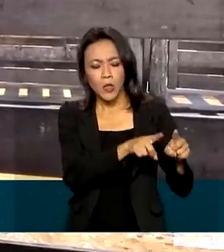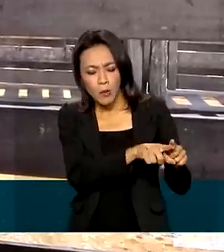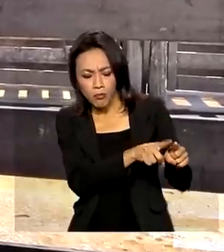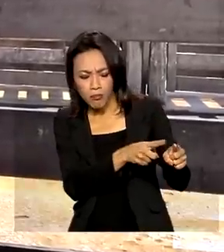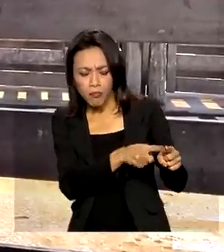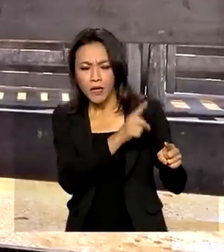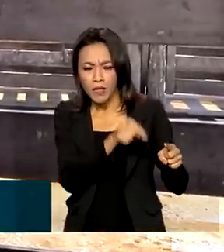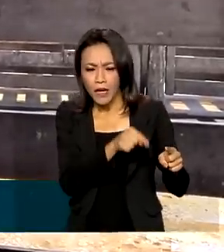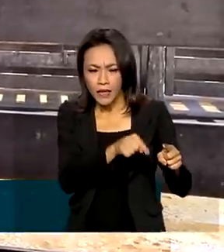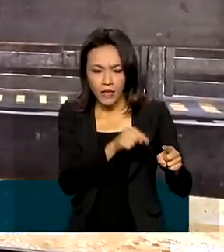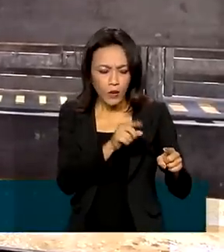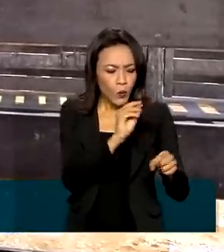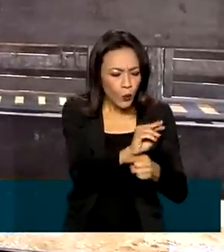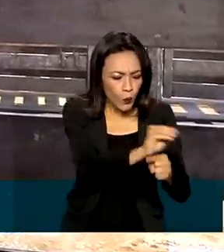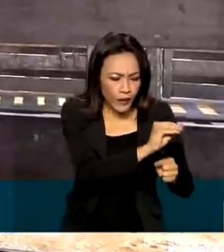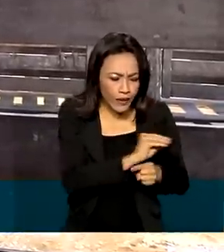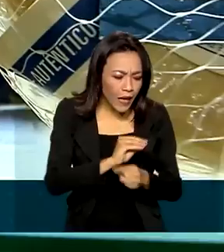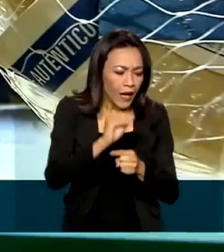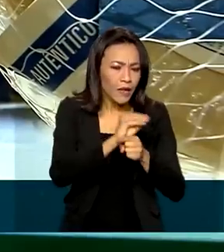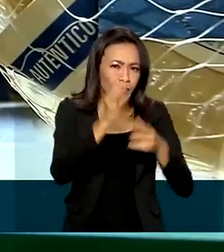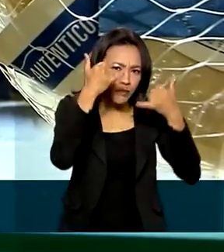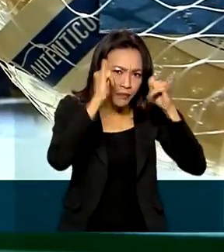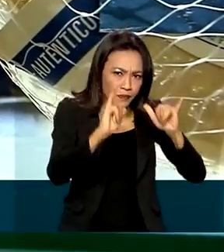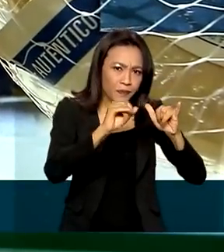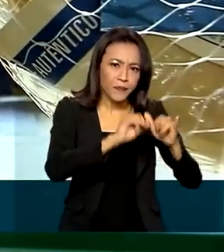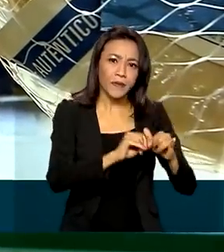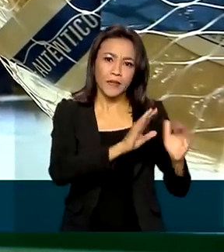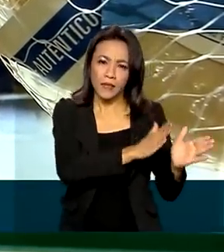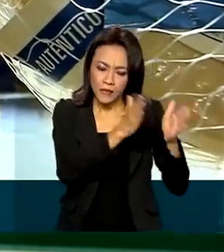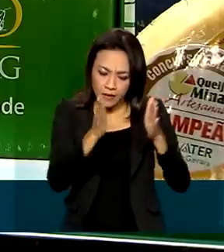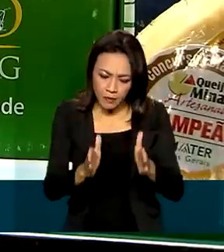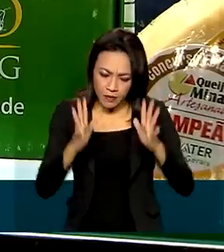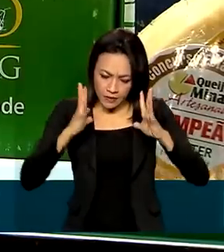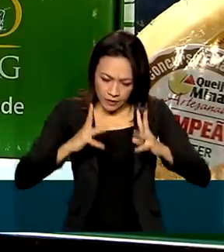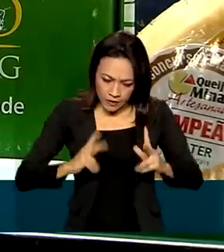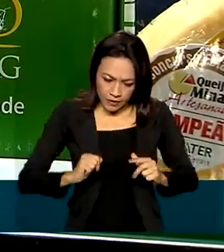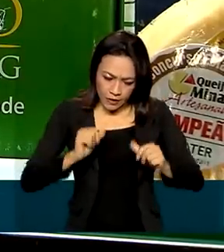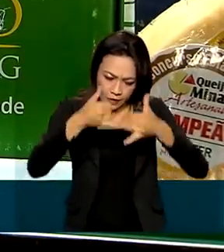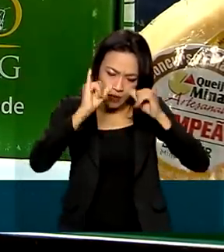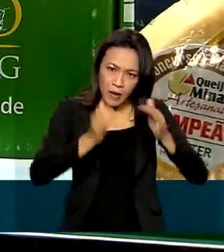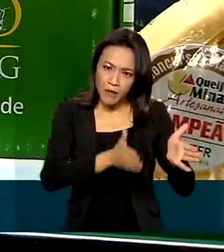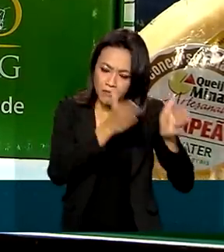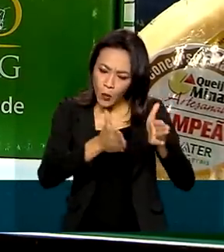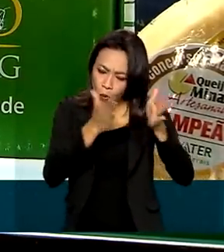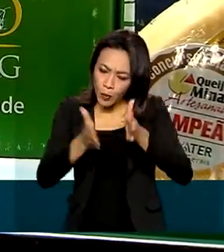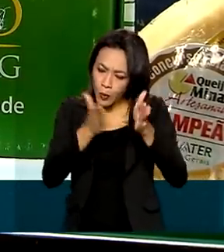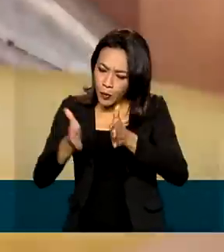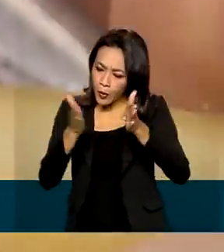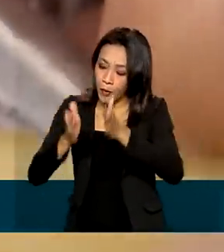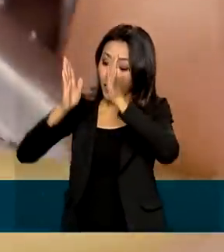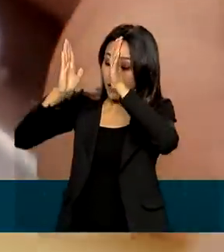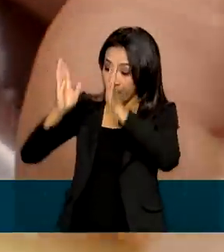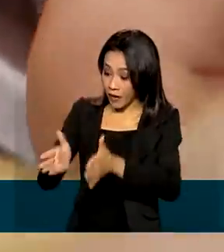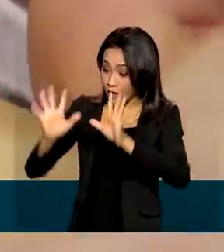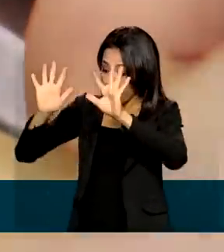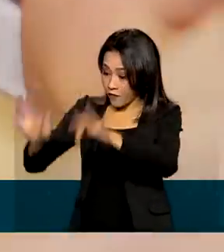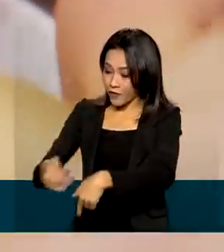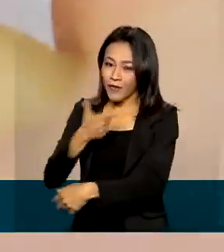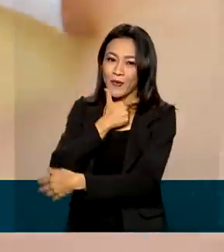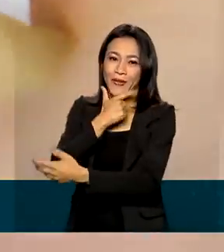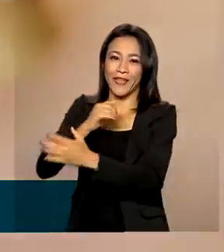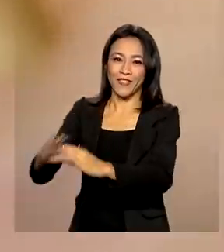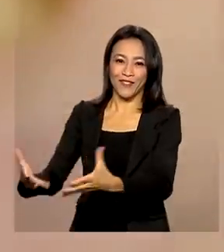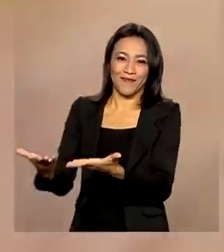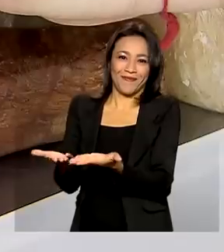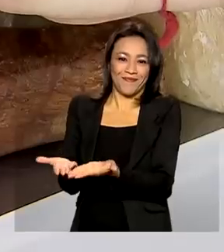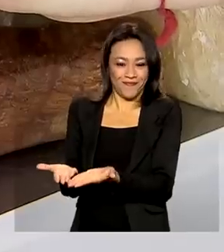inocuidade do nosso rebanho, através da parte de sanidade dos animais, até o processo final de expedição desses queijos.